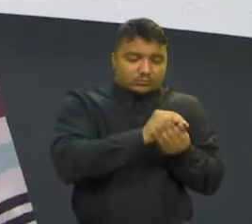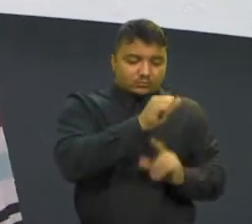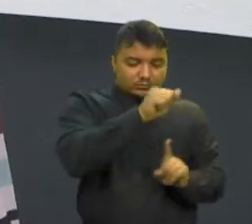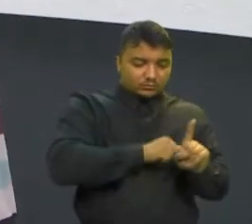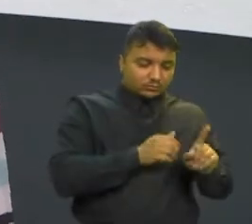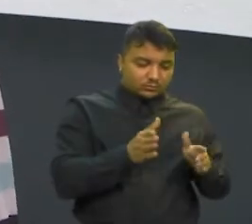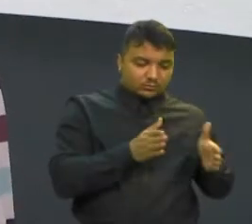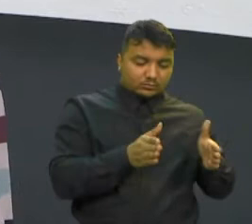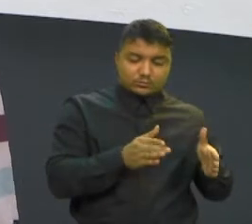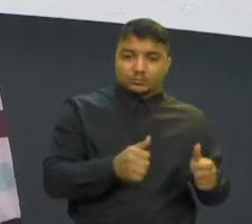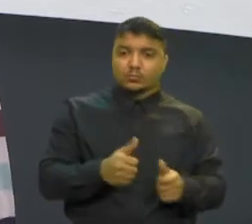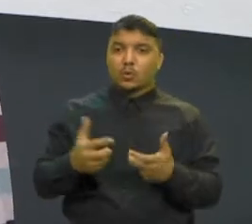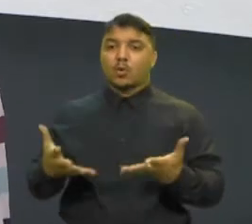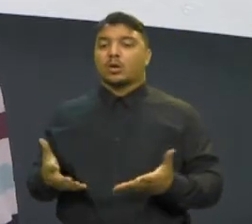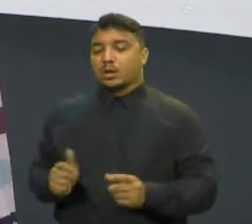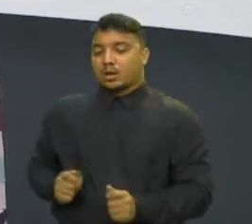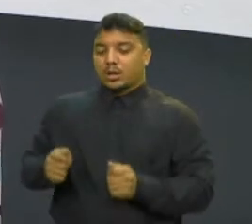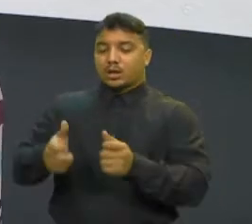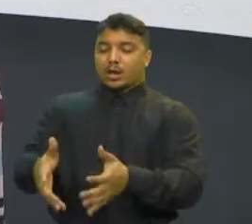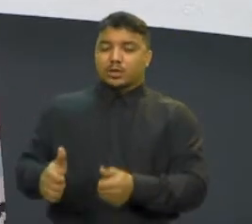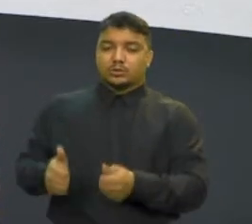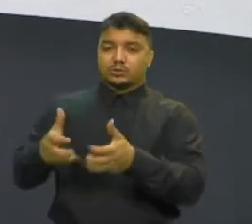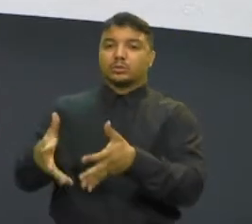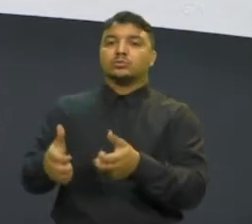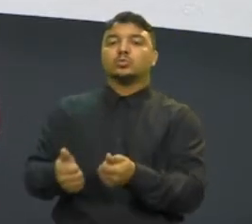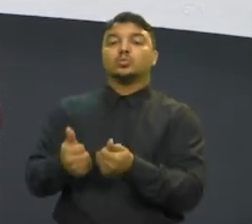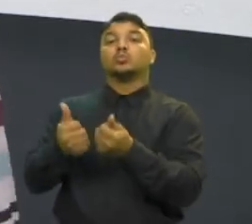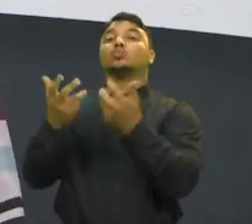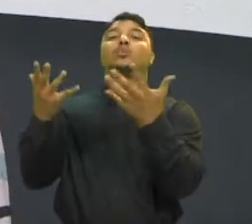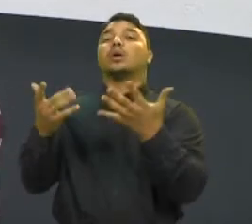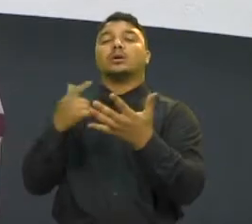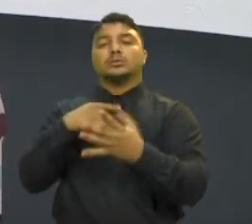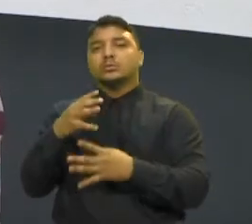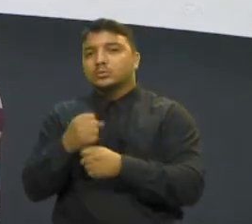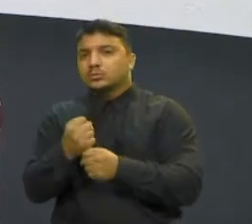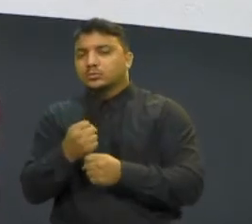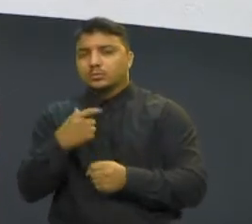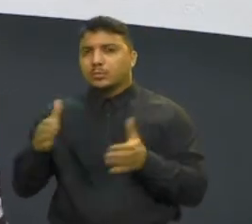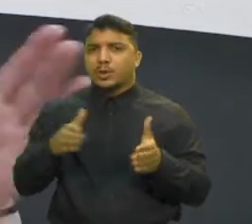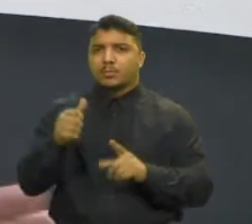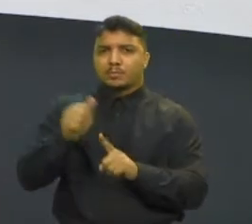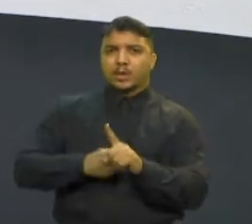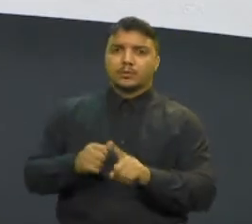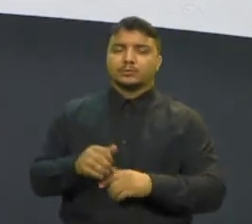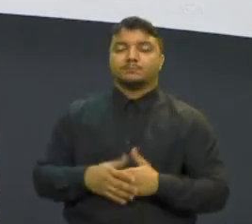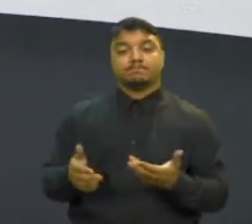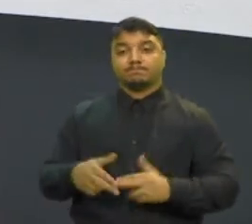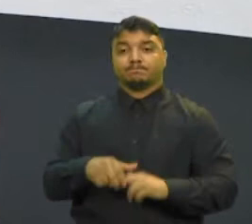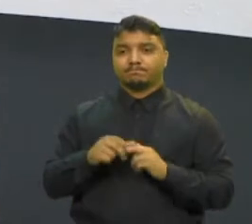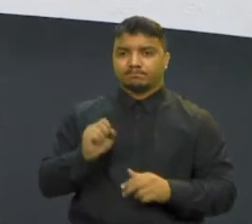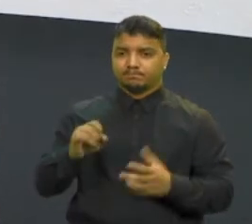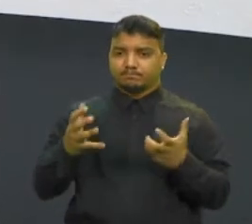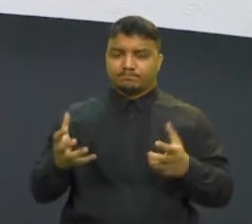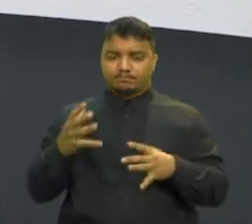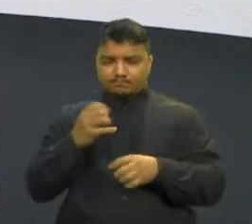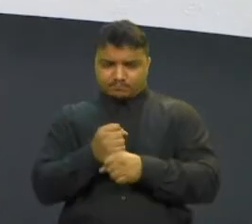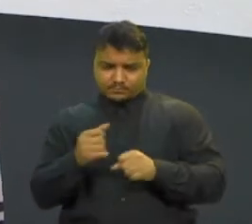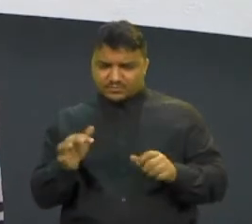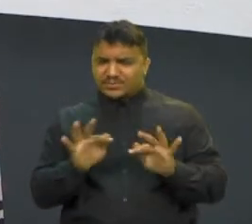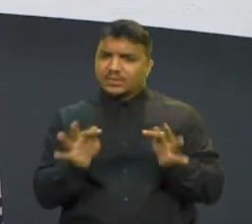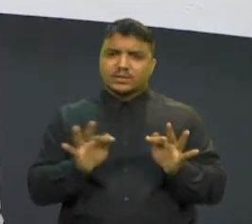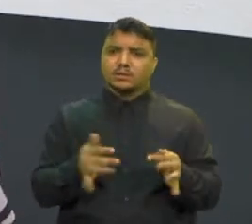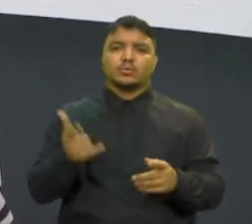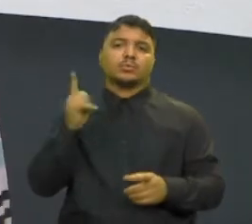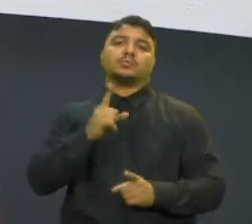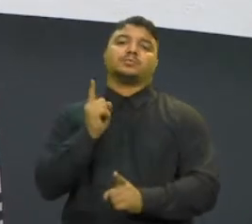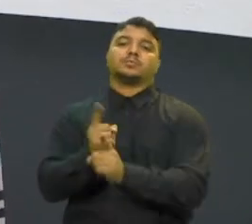E quais são os gastos, os compromissos que ela precisa arcar durante aquele mês Então se ela fizer essa conta básica, ela já vai